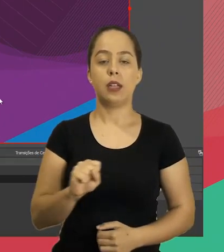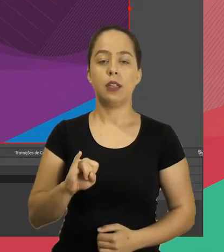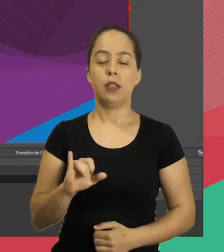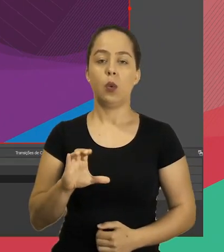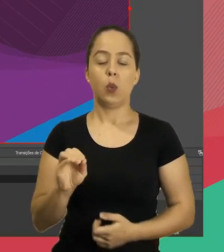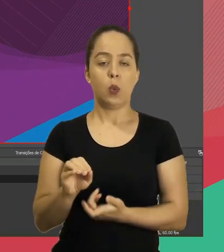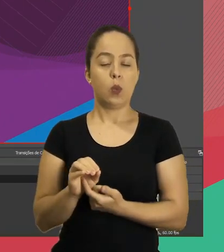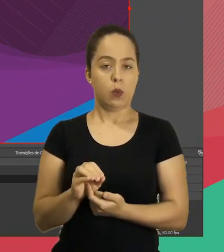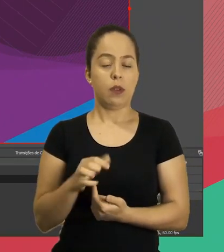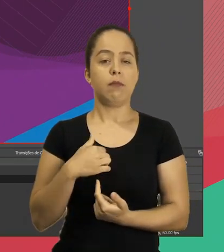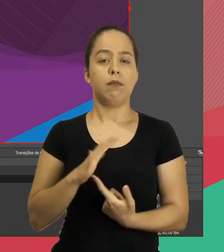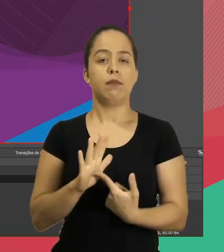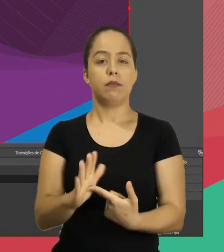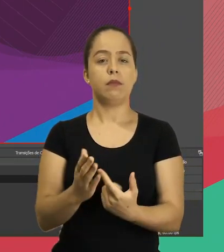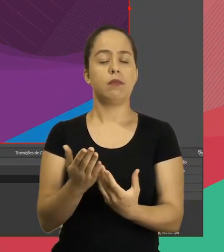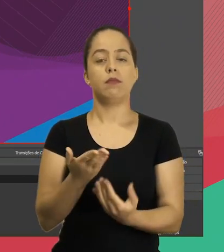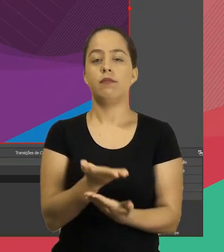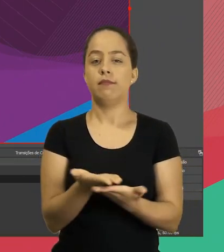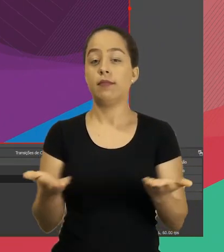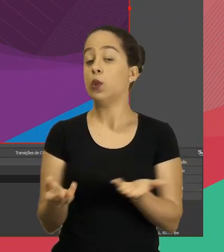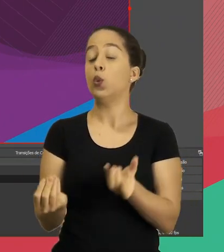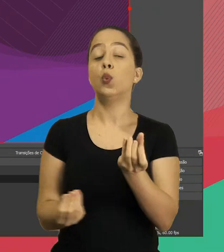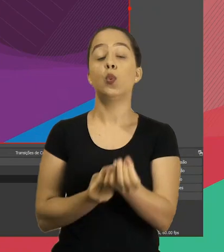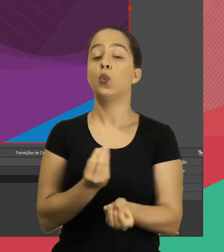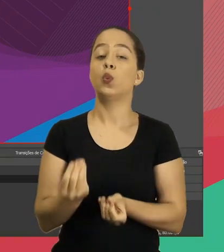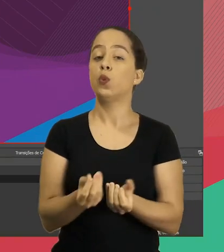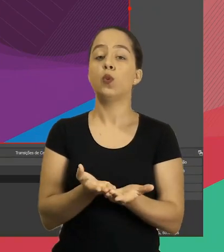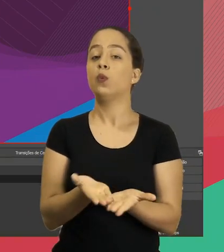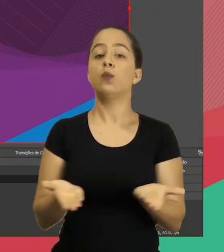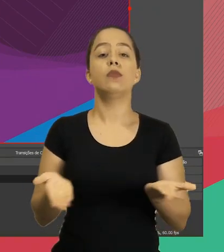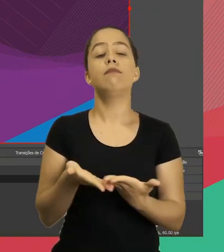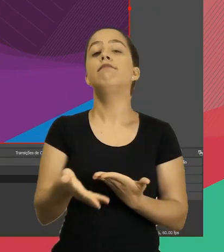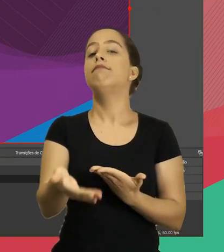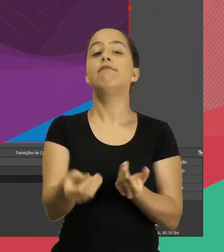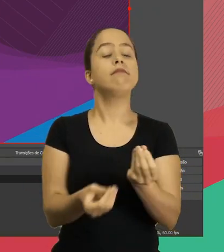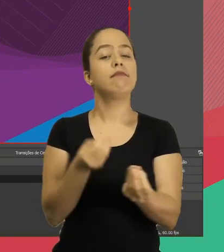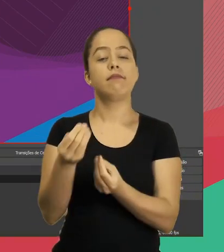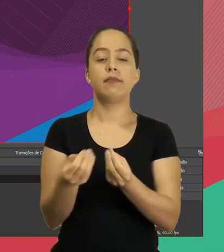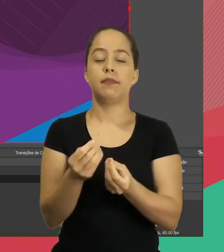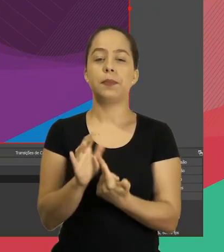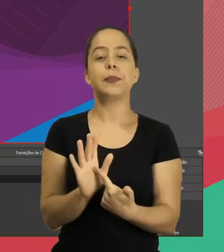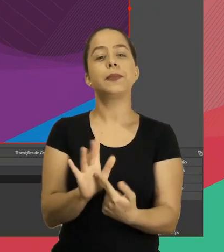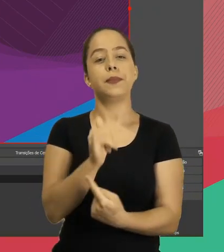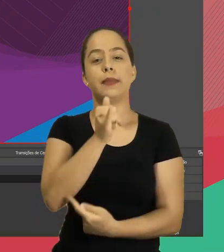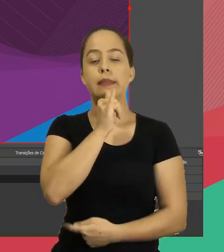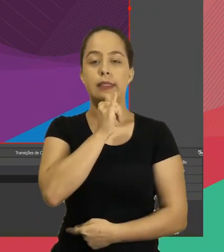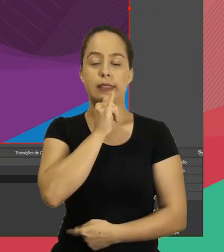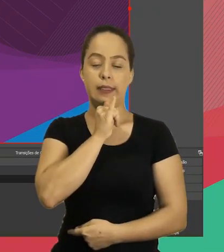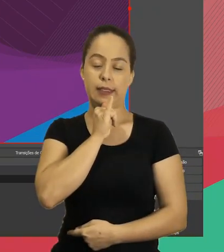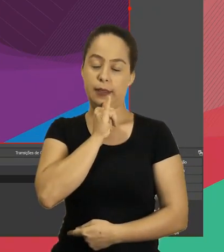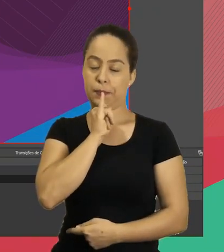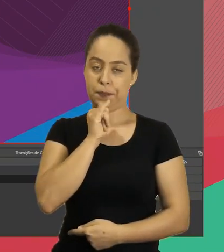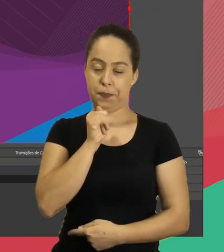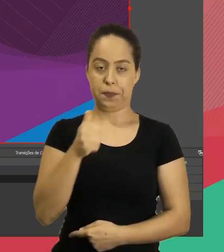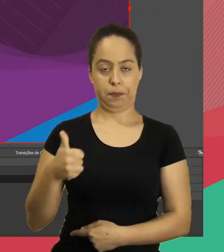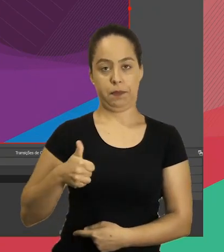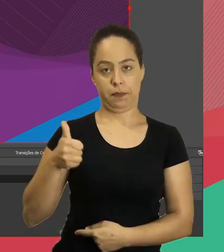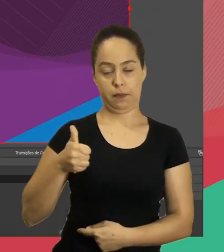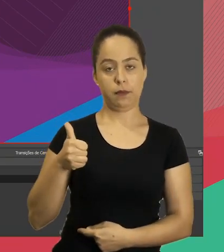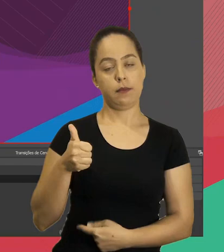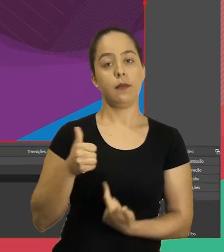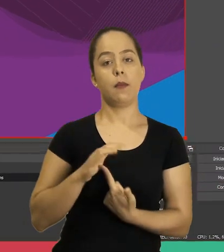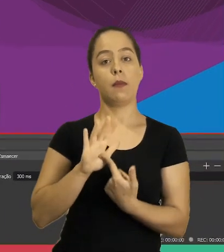nesse modo, no modo clássico, para montar as cenas e mostrar para vocês com o FII. Esse aqui é o primeiro exemplo.